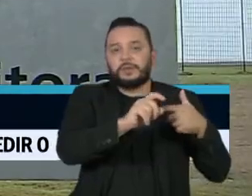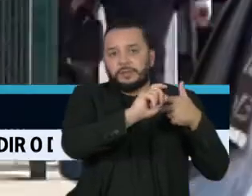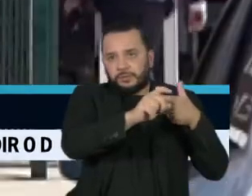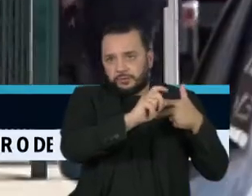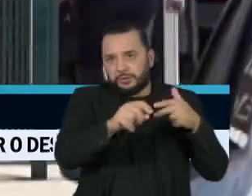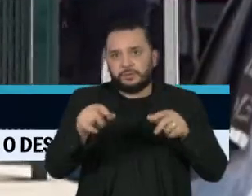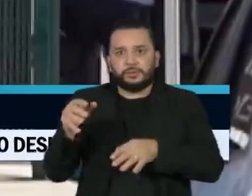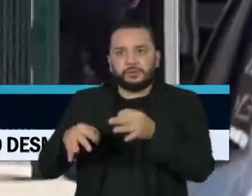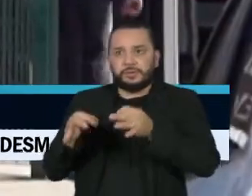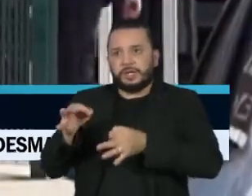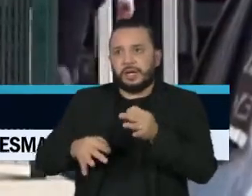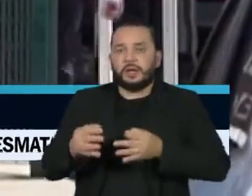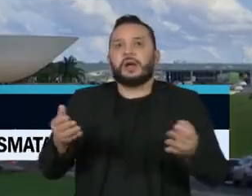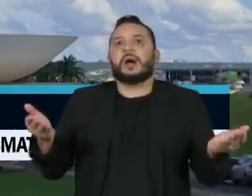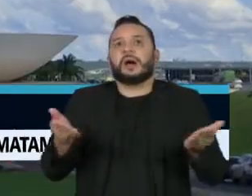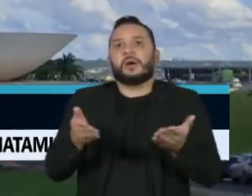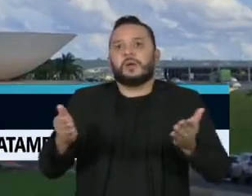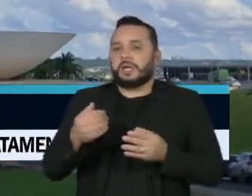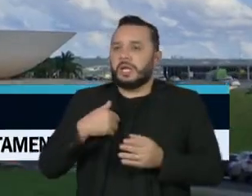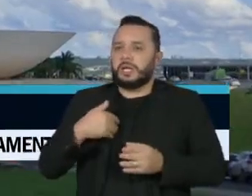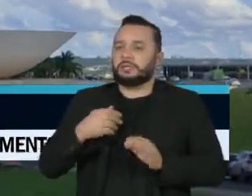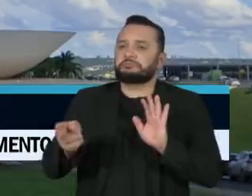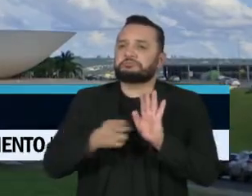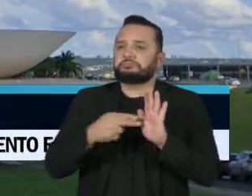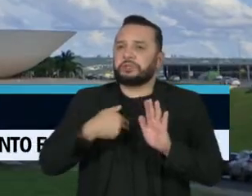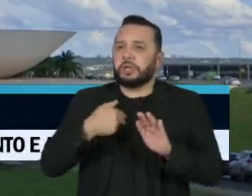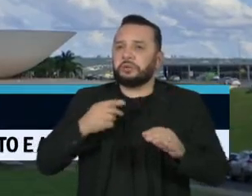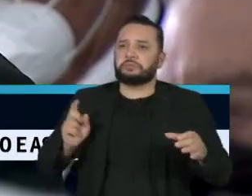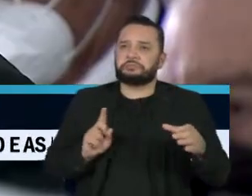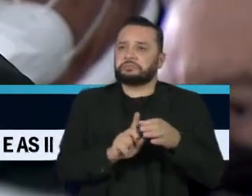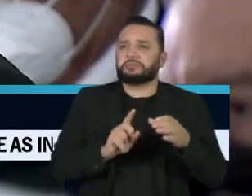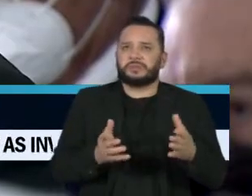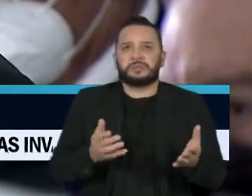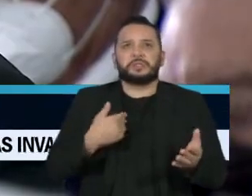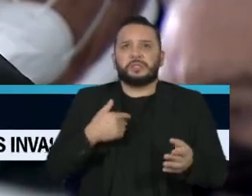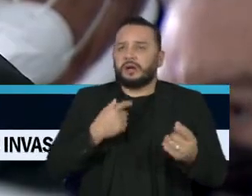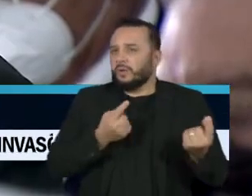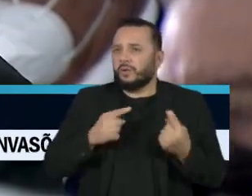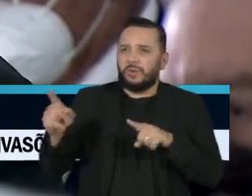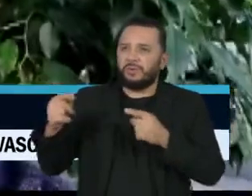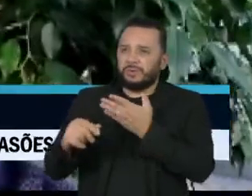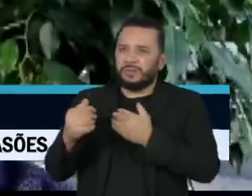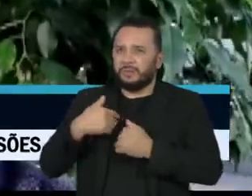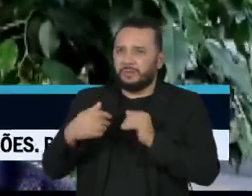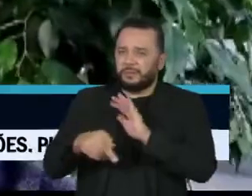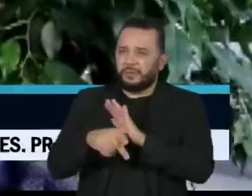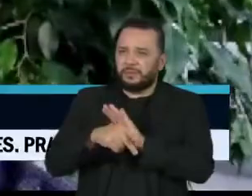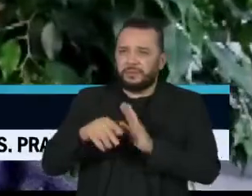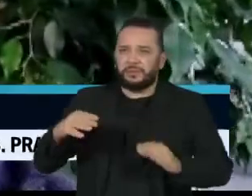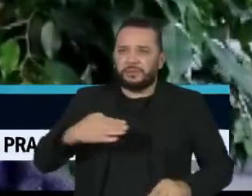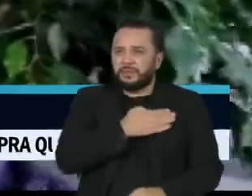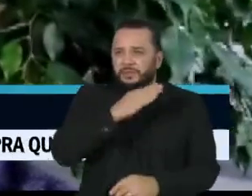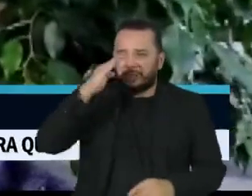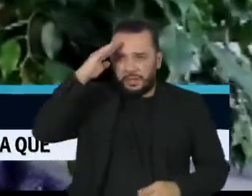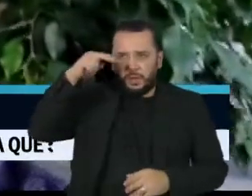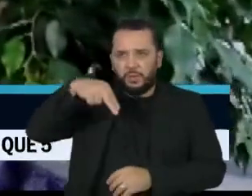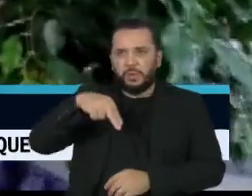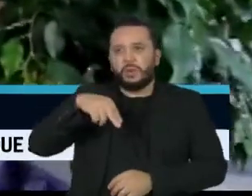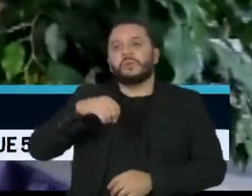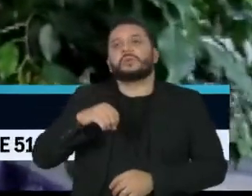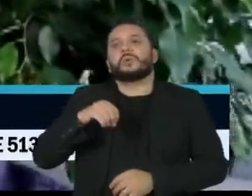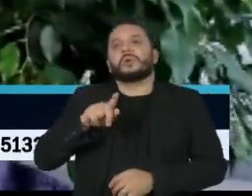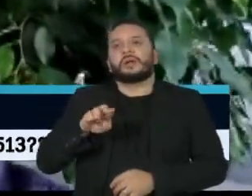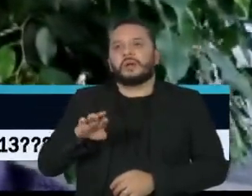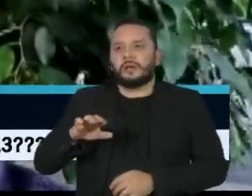foi visto como uma autonomeação. A ala política condenou o movimento do general Nogueira. Isso depõe contra a estabilidade